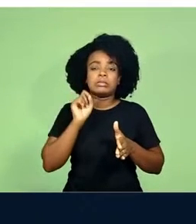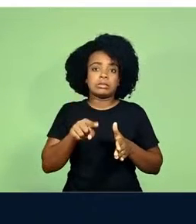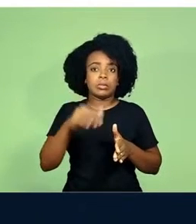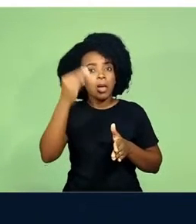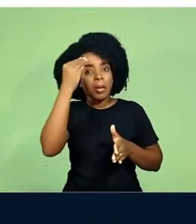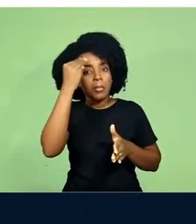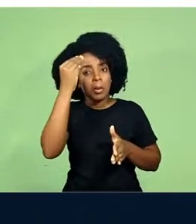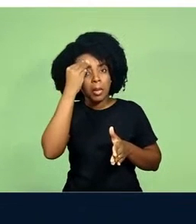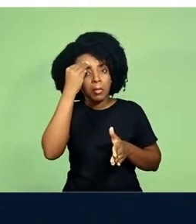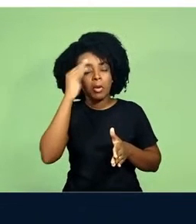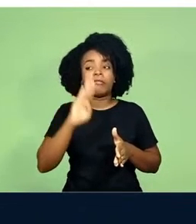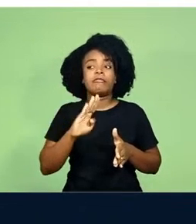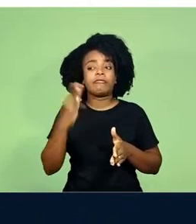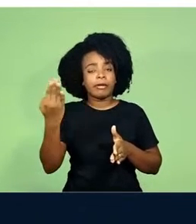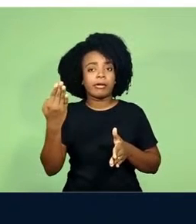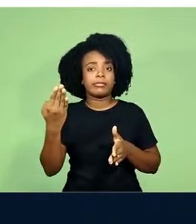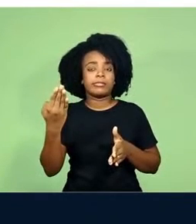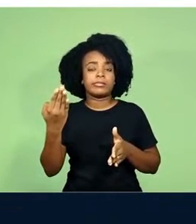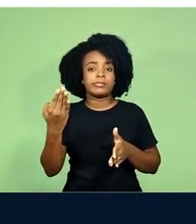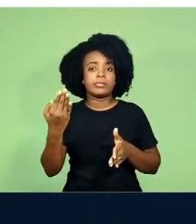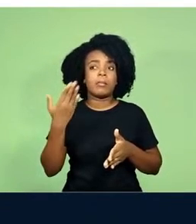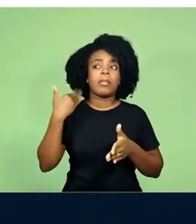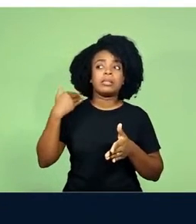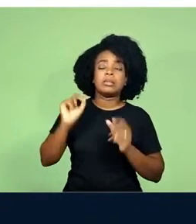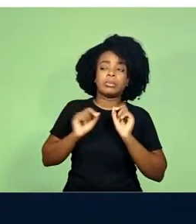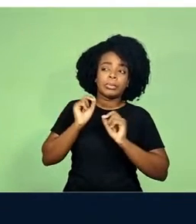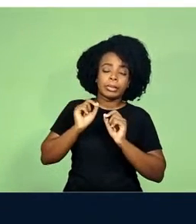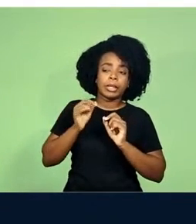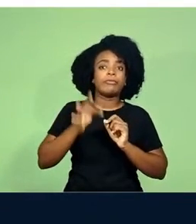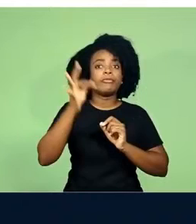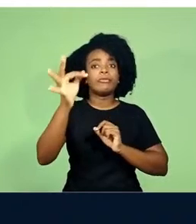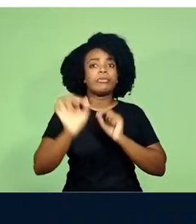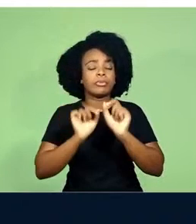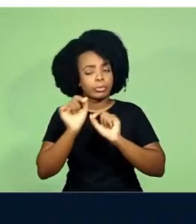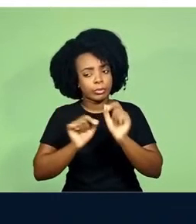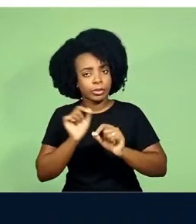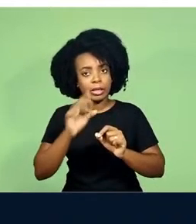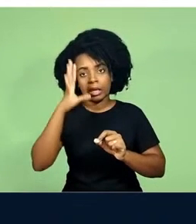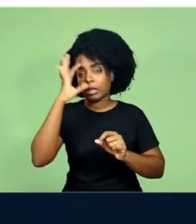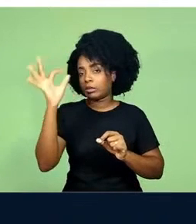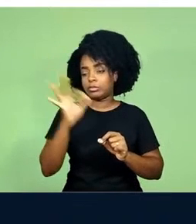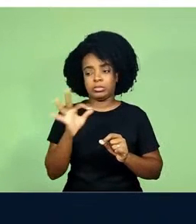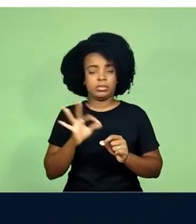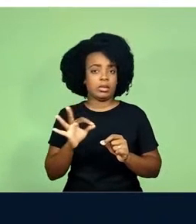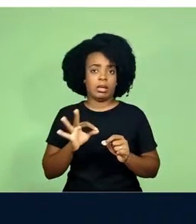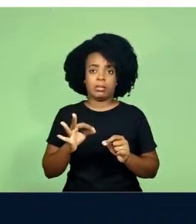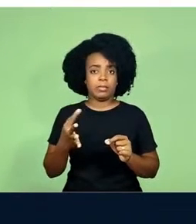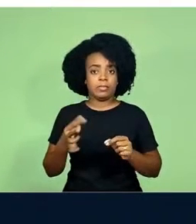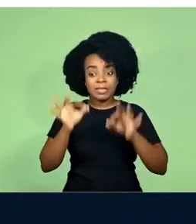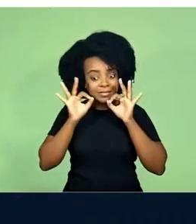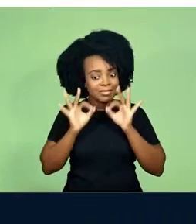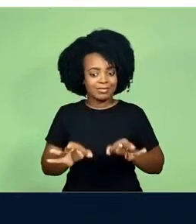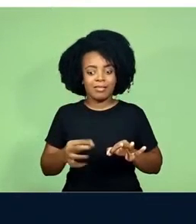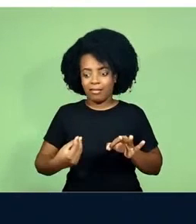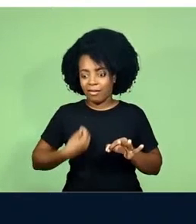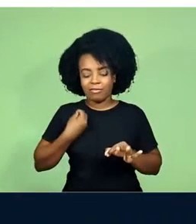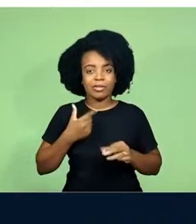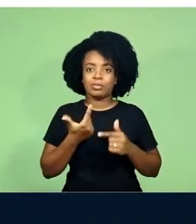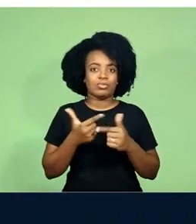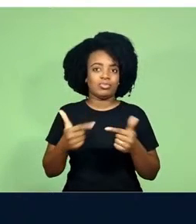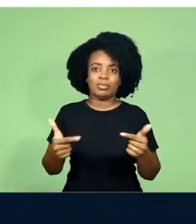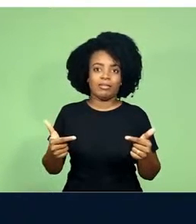de uma memória falsa, de que não sabem o que é, e a incerteza de suas